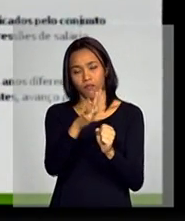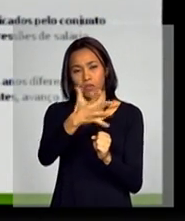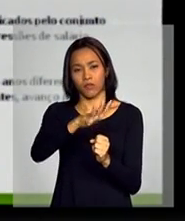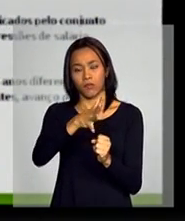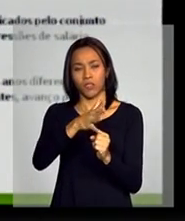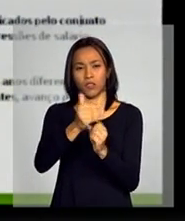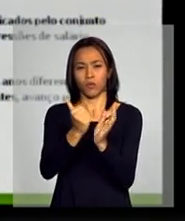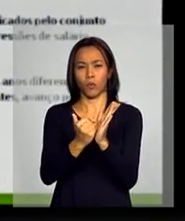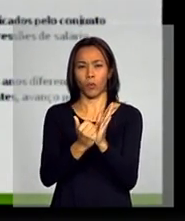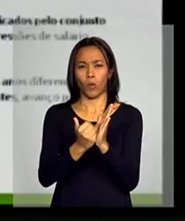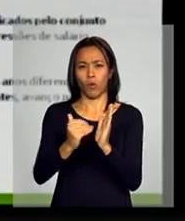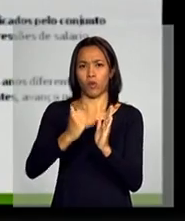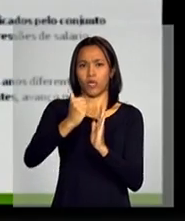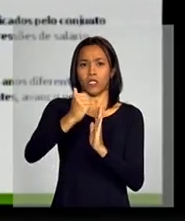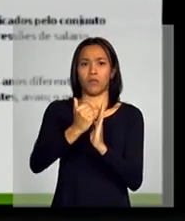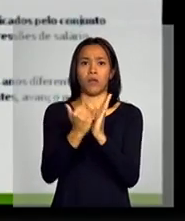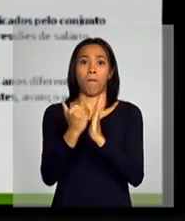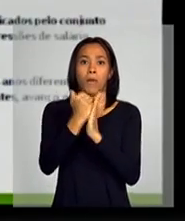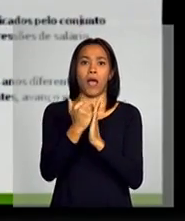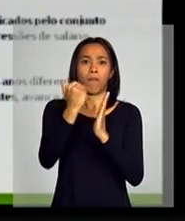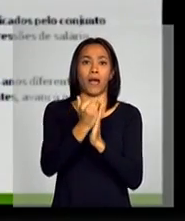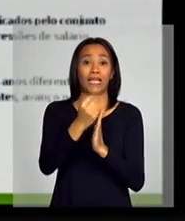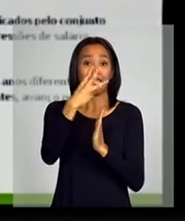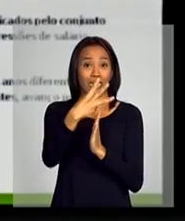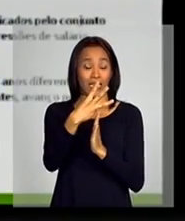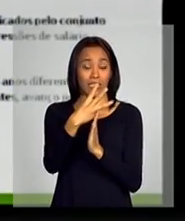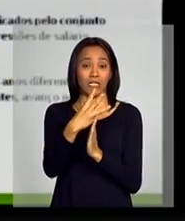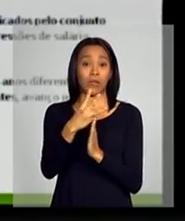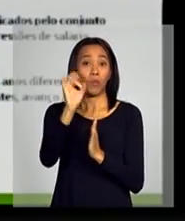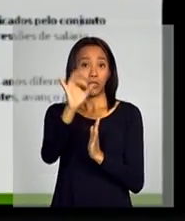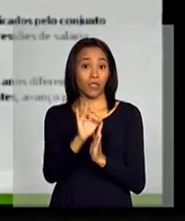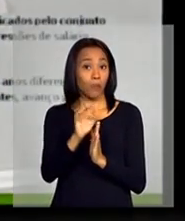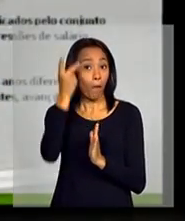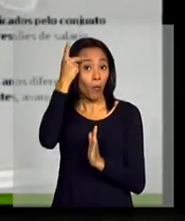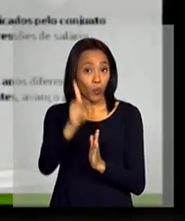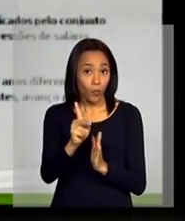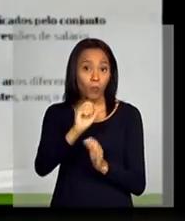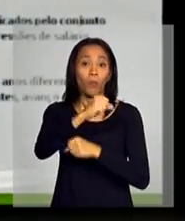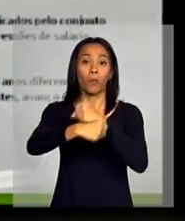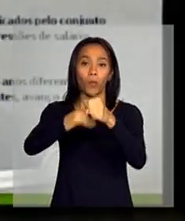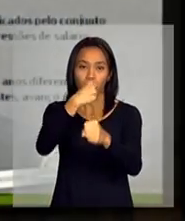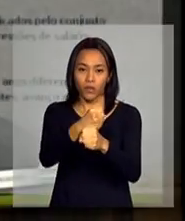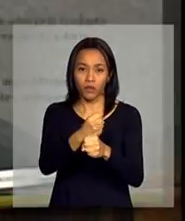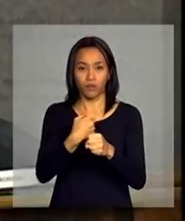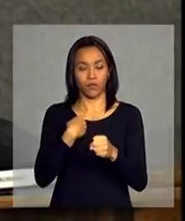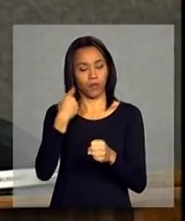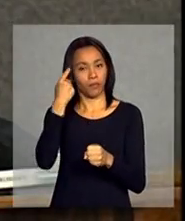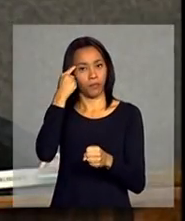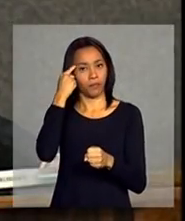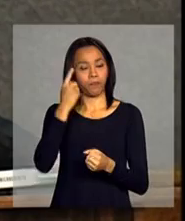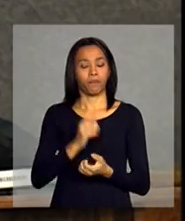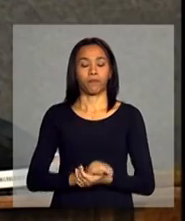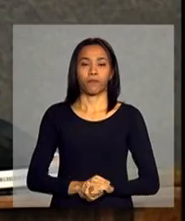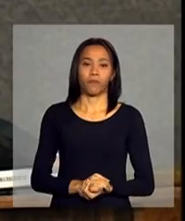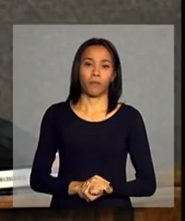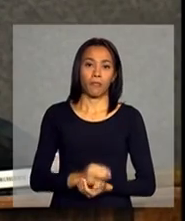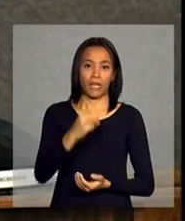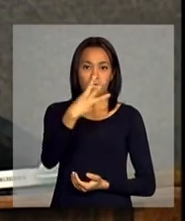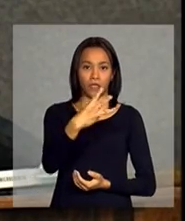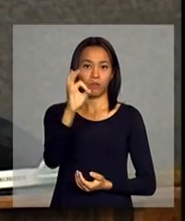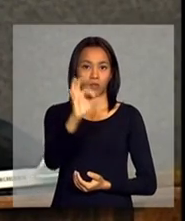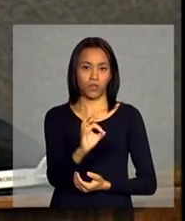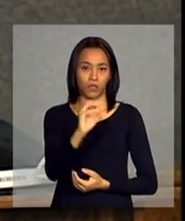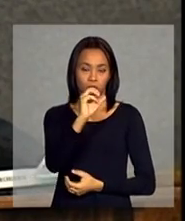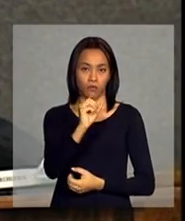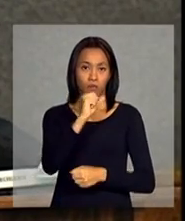crescimento de 3% ao ano. Na verdade, esse 4% está errado. A conta, estava pensando em 8%, mas, na verdade, 3% ao